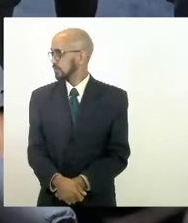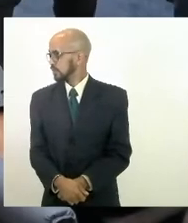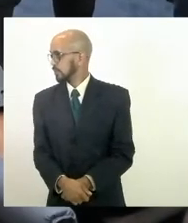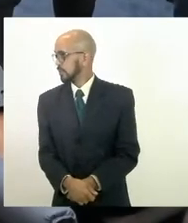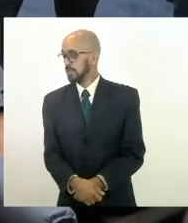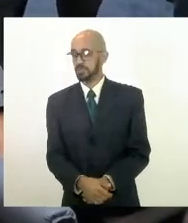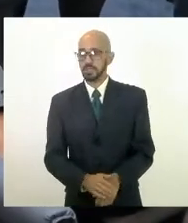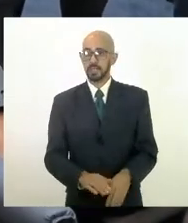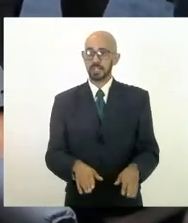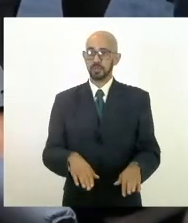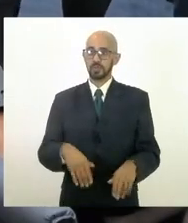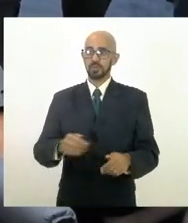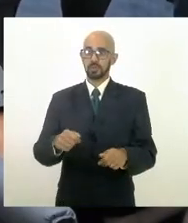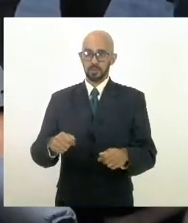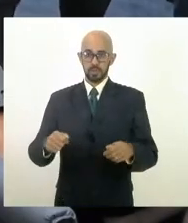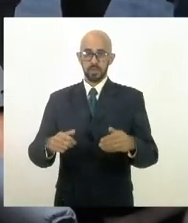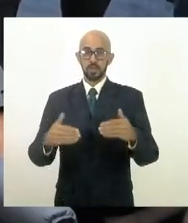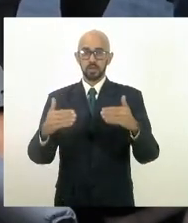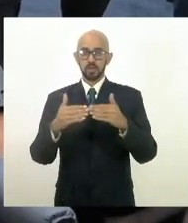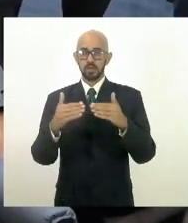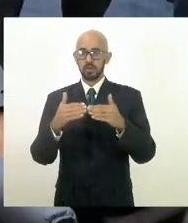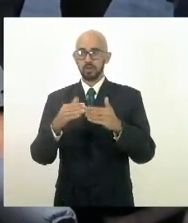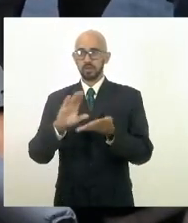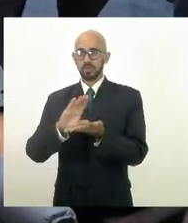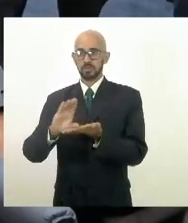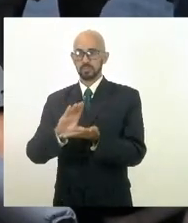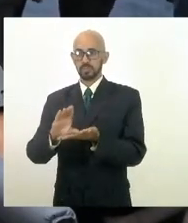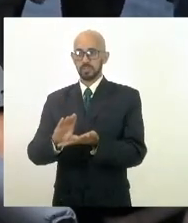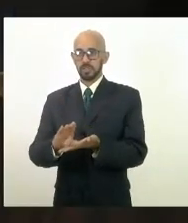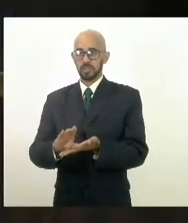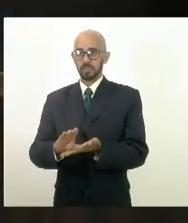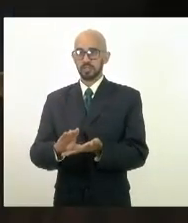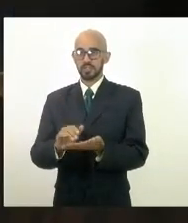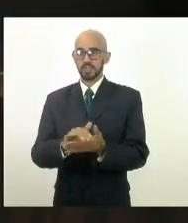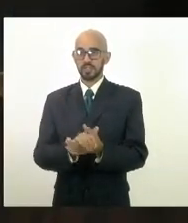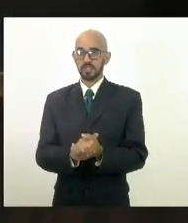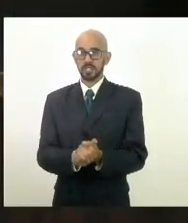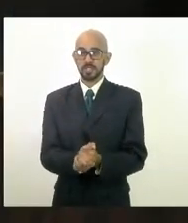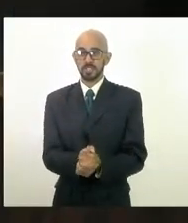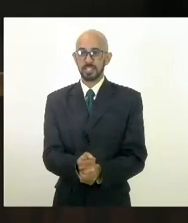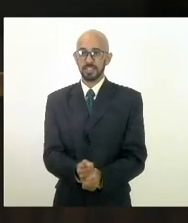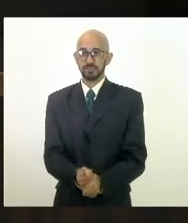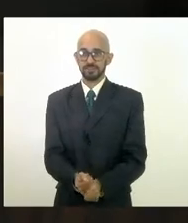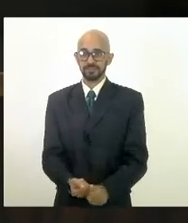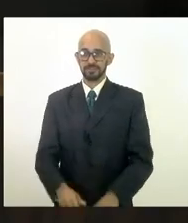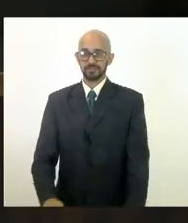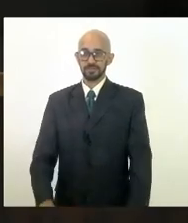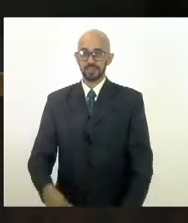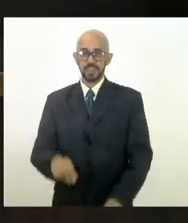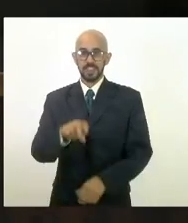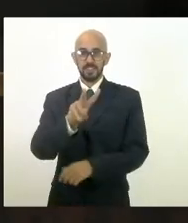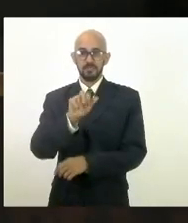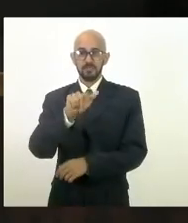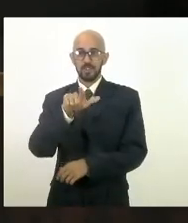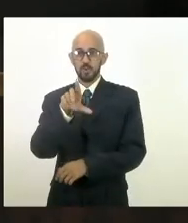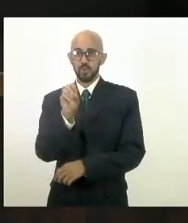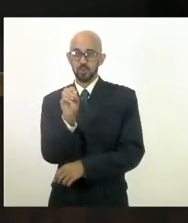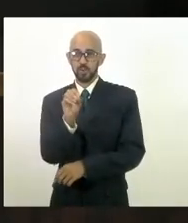parecer pela constitucionalidade presidente pela comissão de agricultura deputado Valdo Seaza